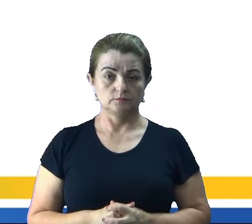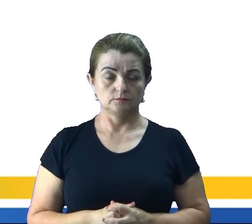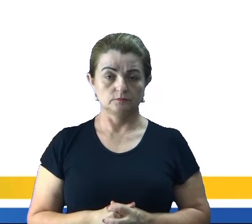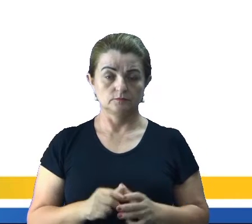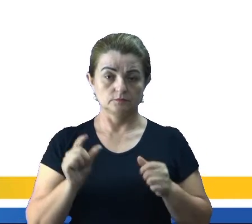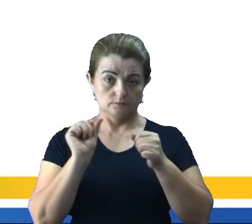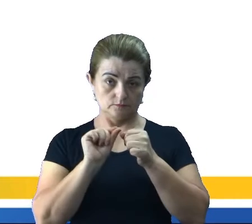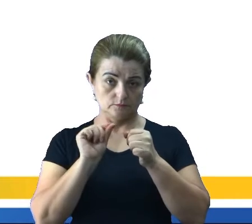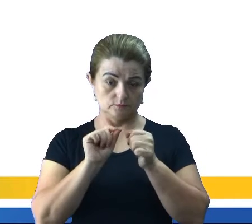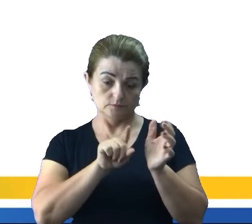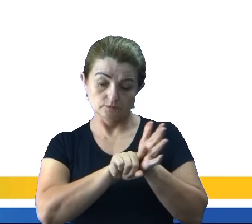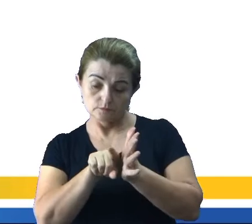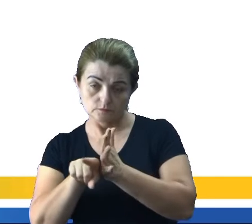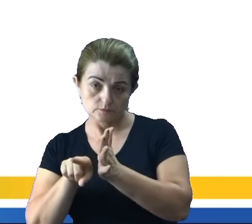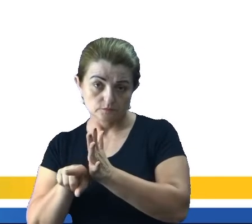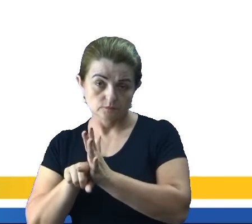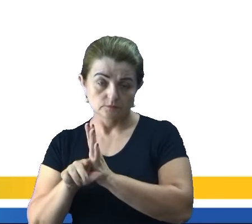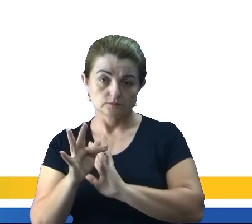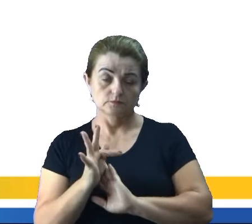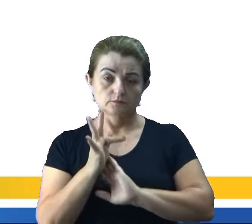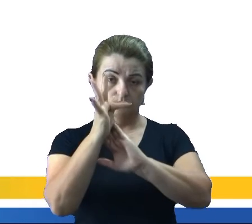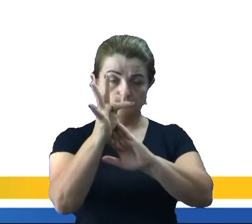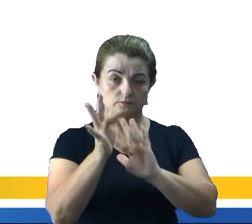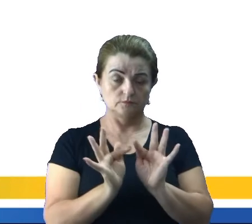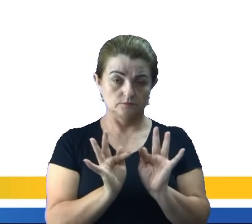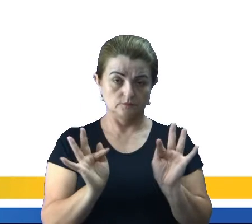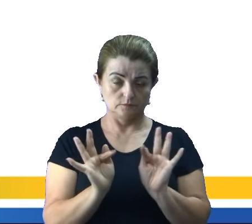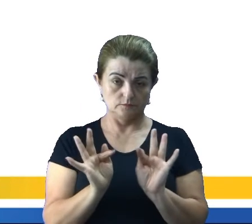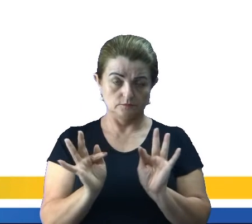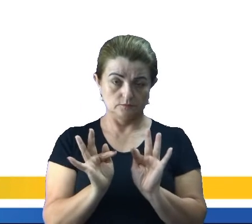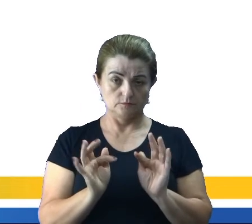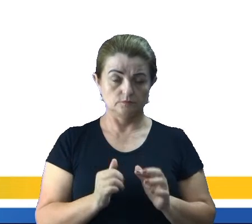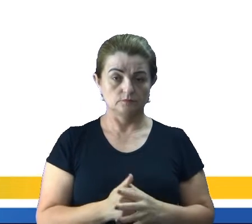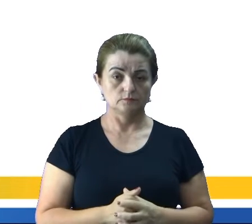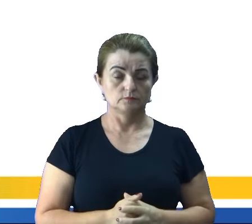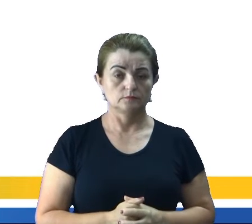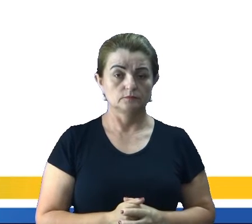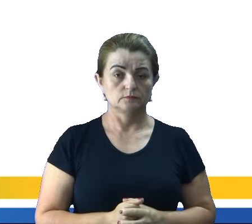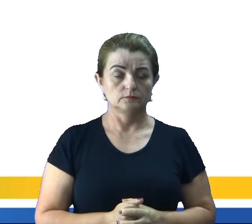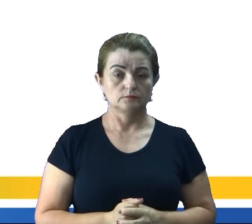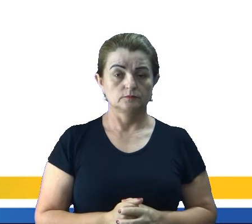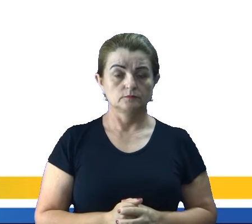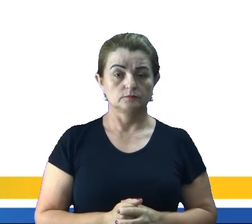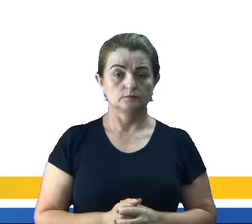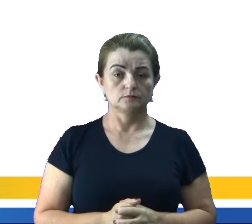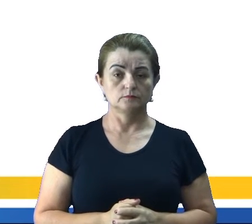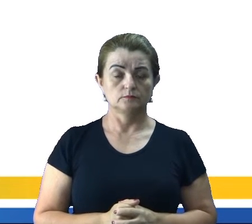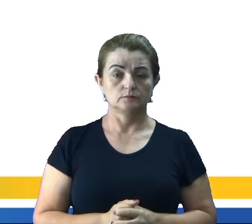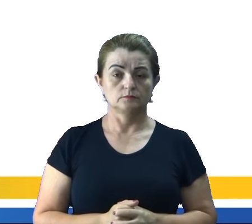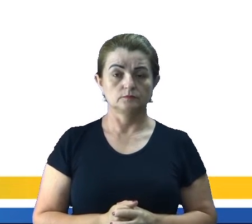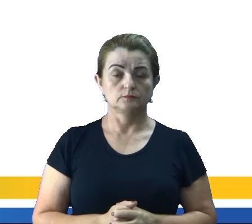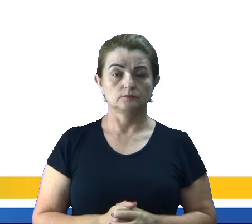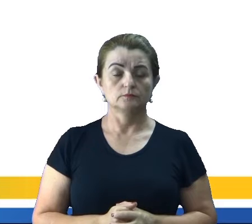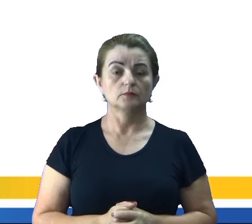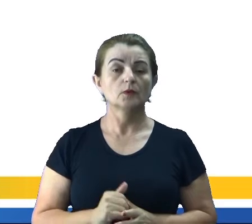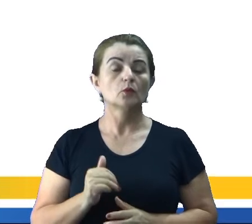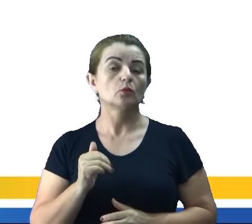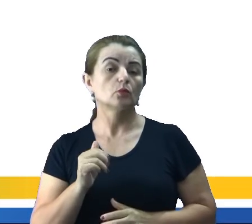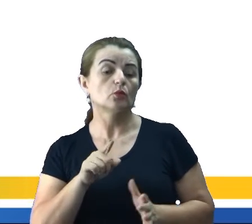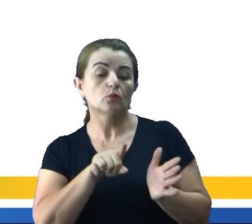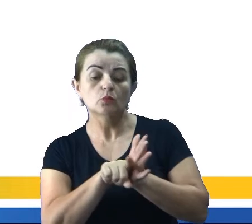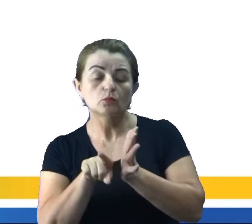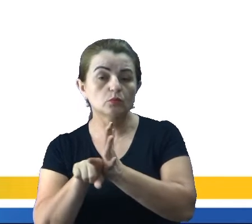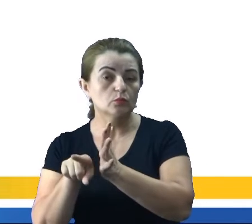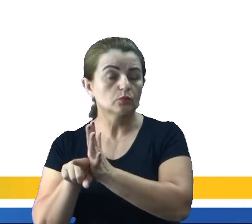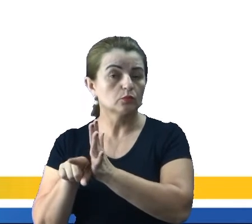Para fazer perguntas No futuro simples Nós temos o Future simple Questions Quando a gente for fazer Algum